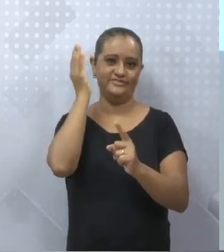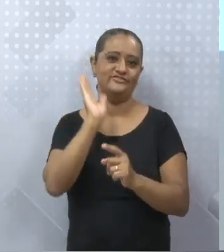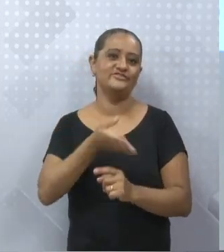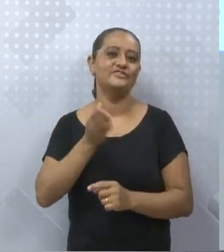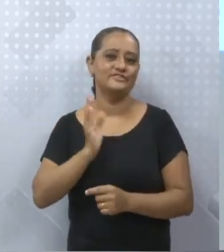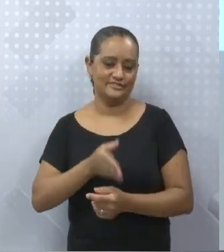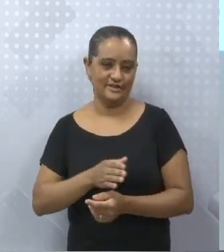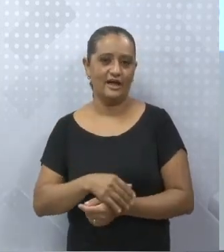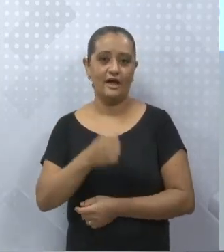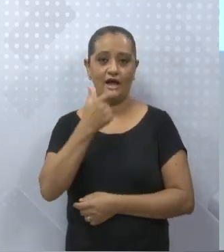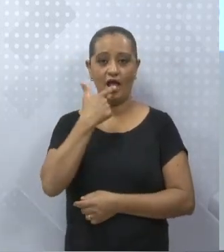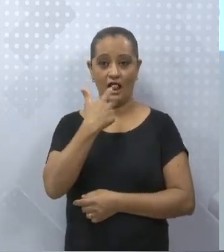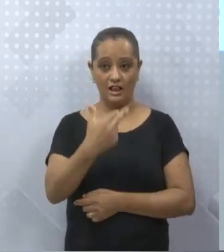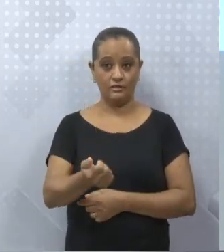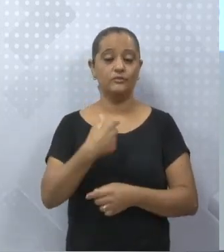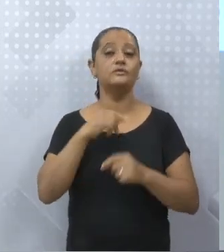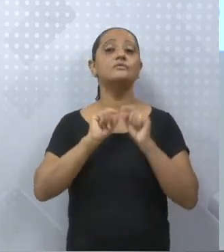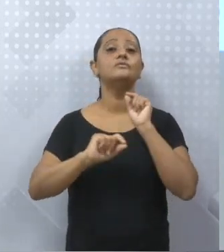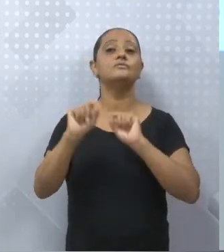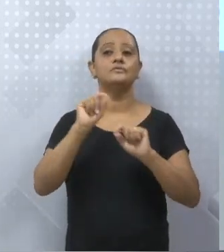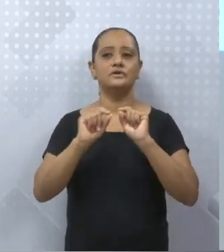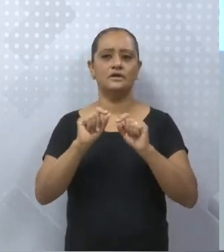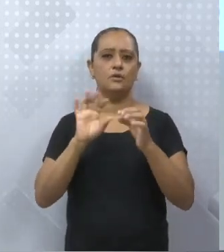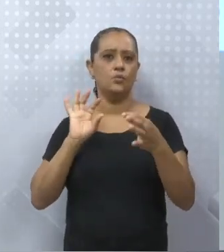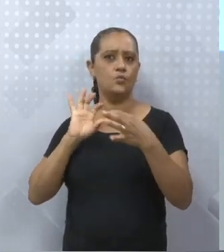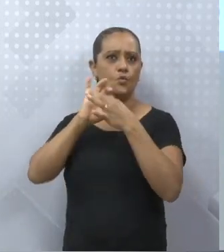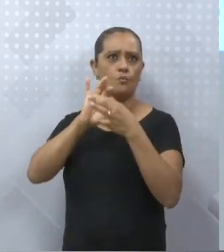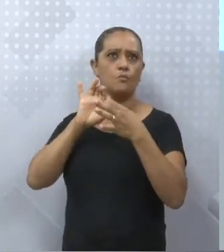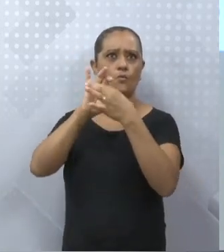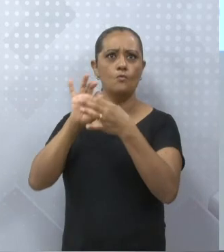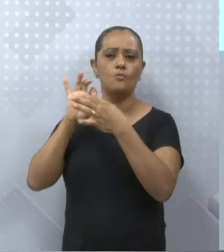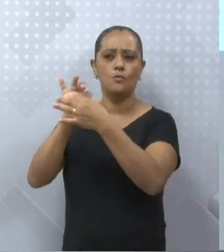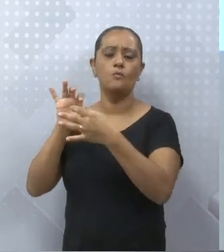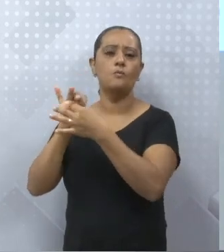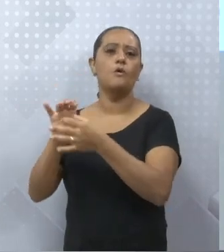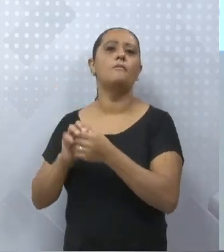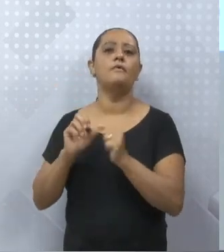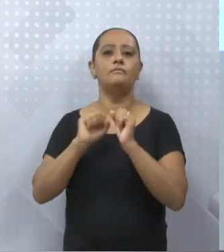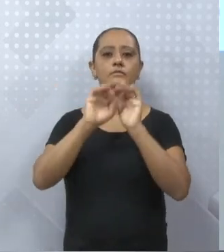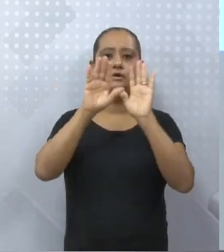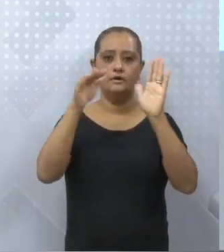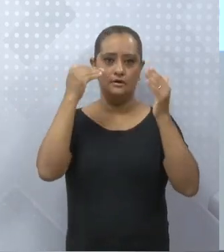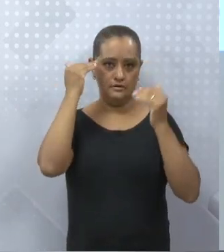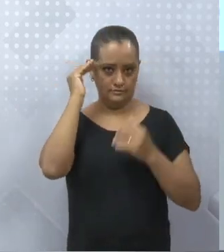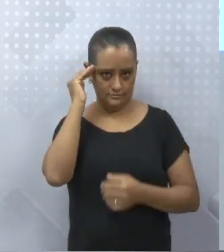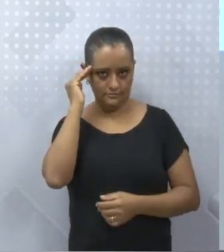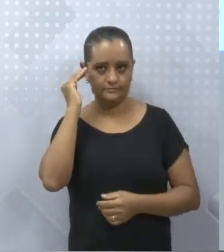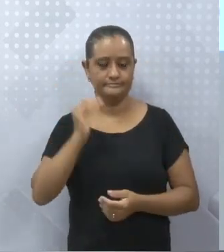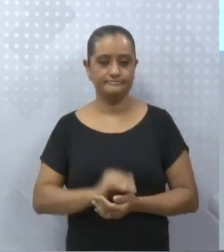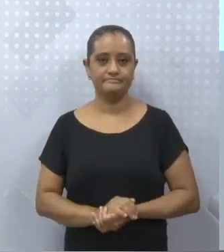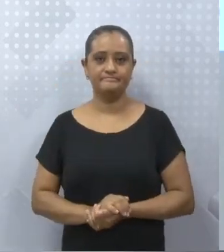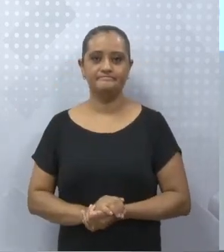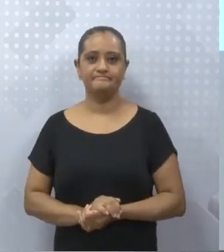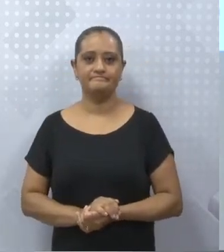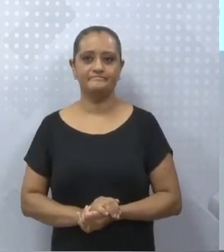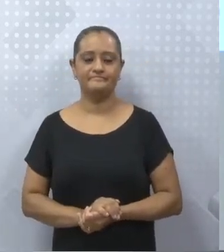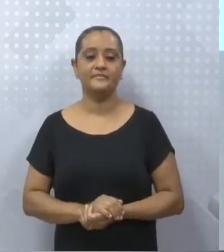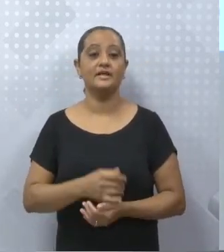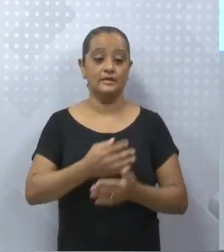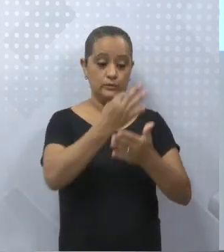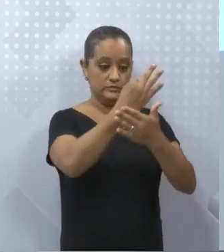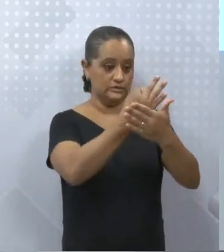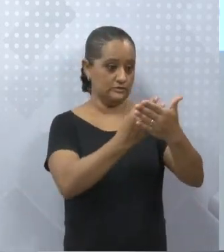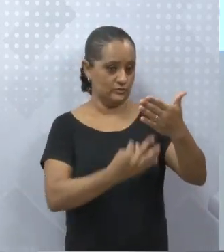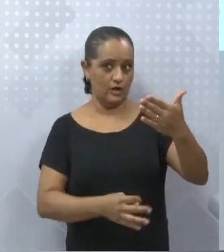nossa língua, ela é baseada em contexto. Tudo que nós falamos é contextual. E quando você vai para o texto, aí é que é